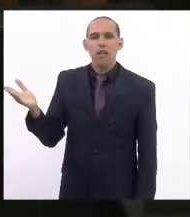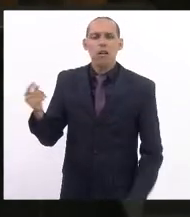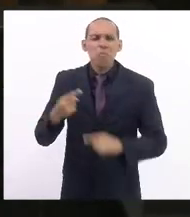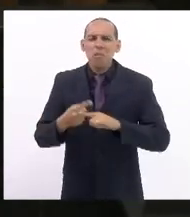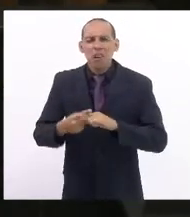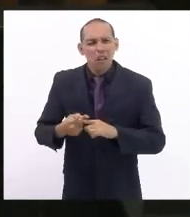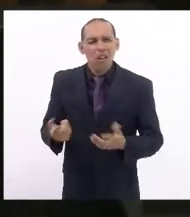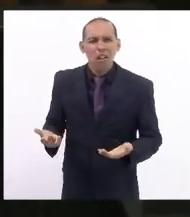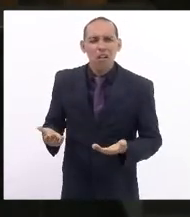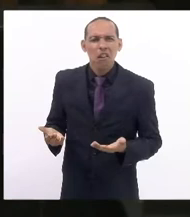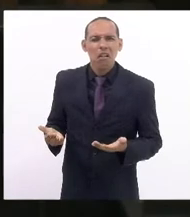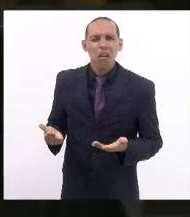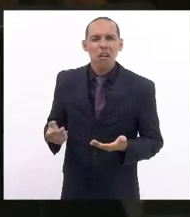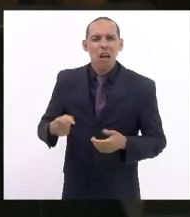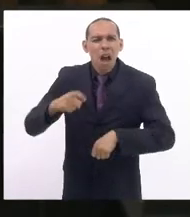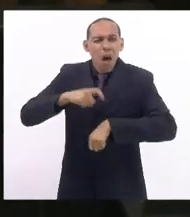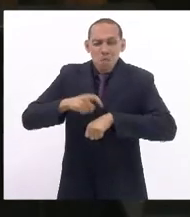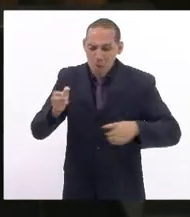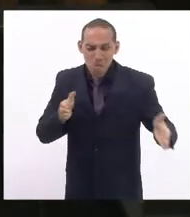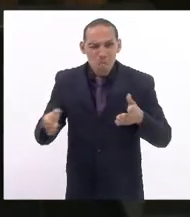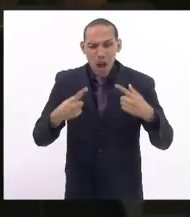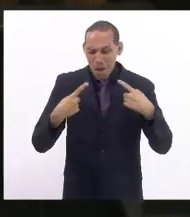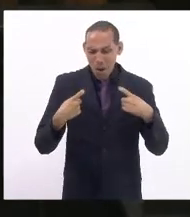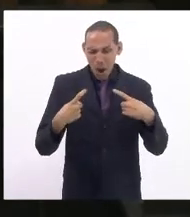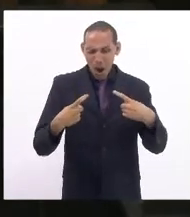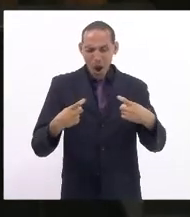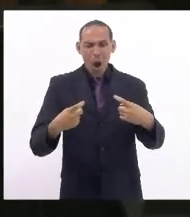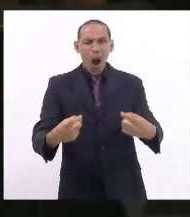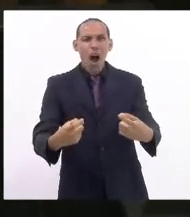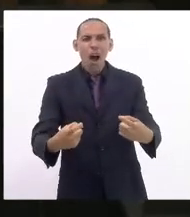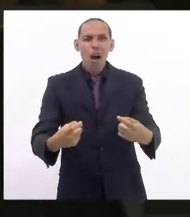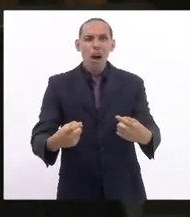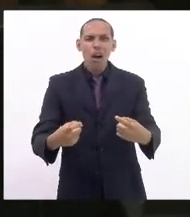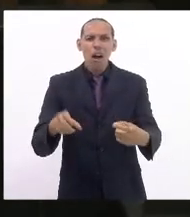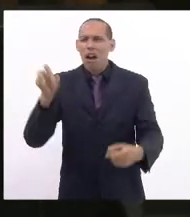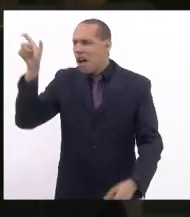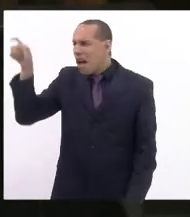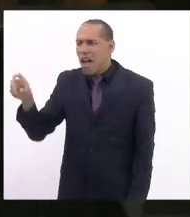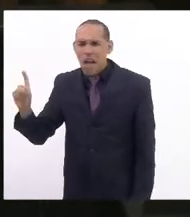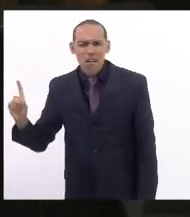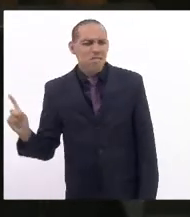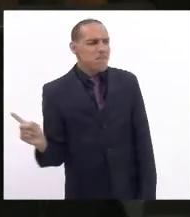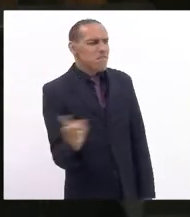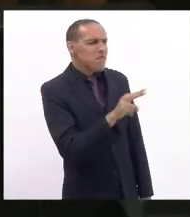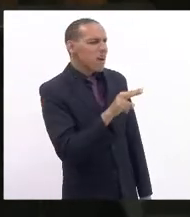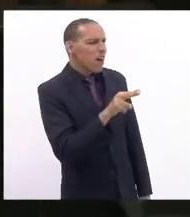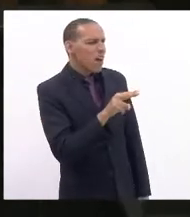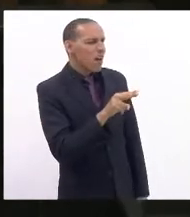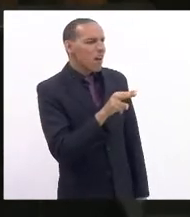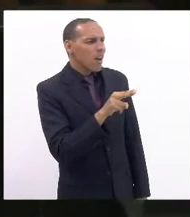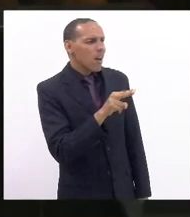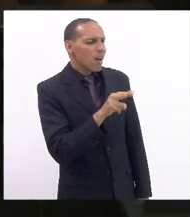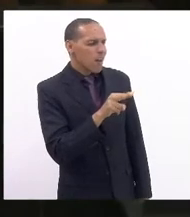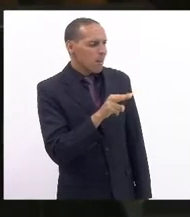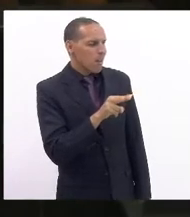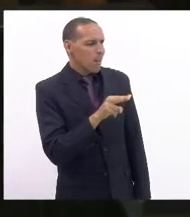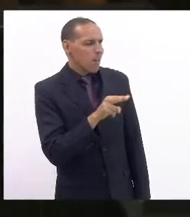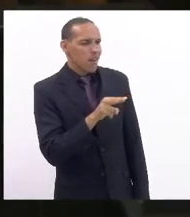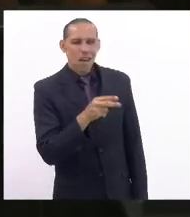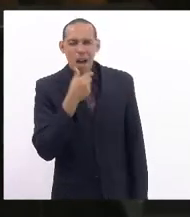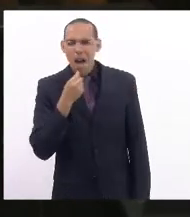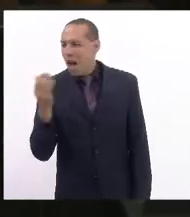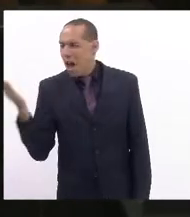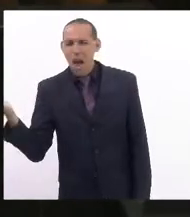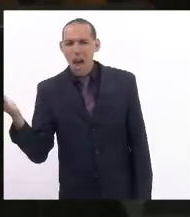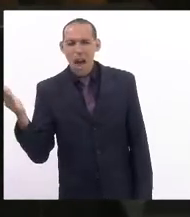no momento de uma guerra, o olhar deste vil